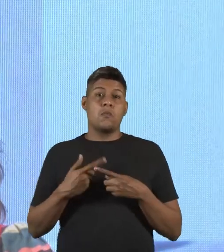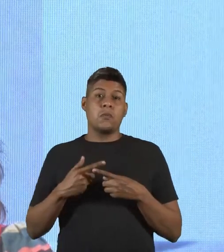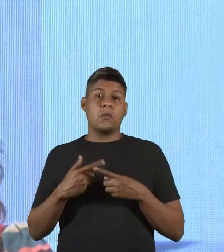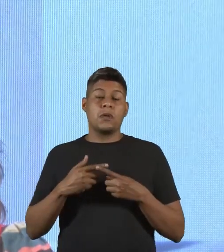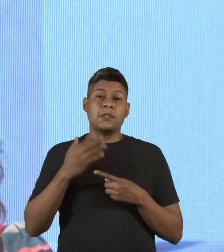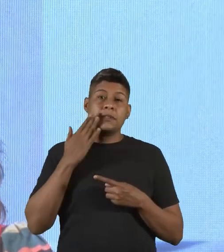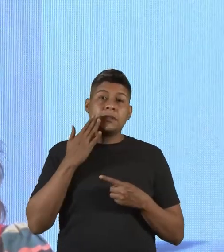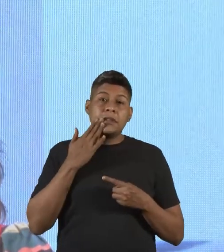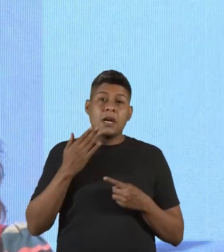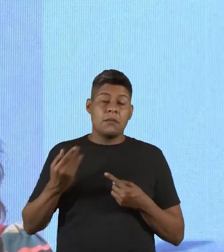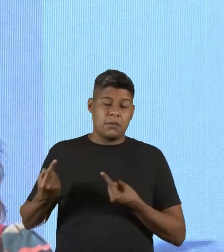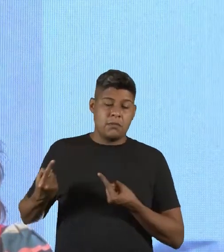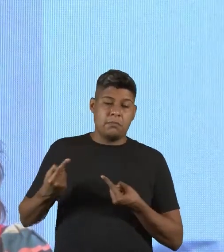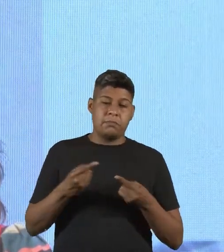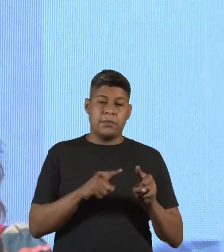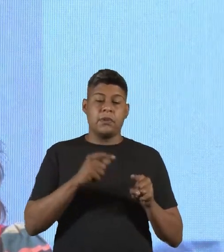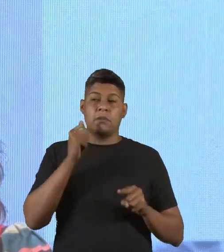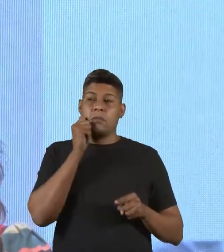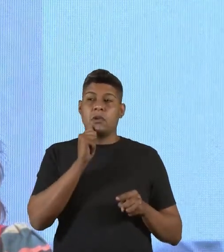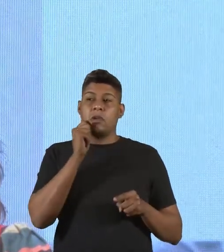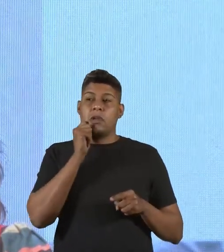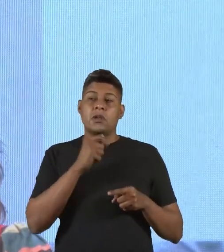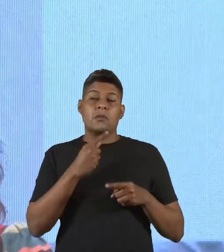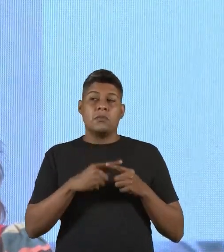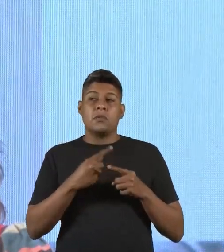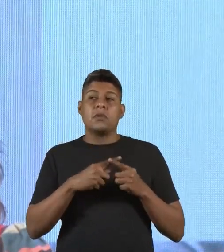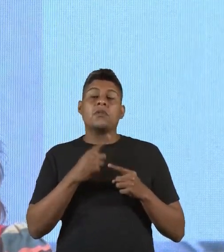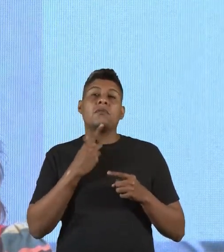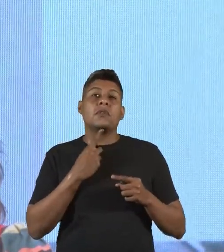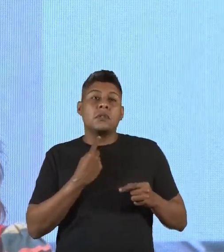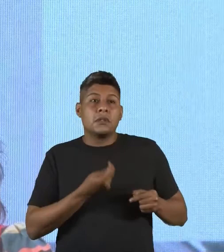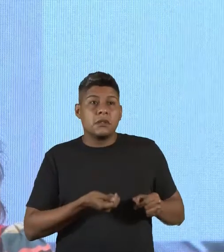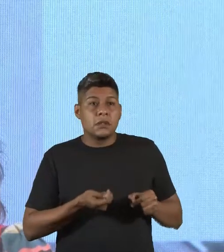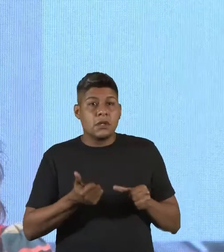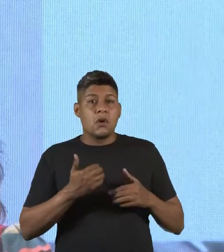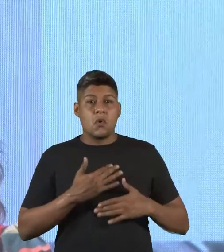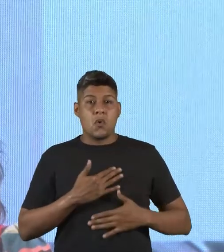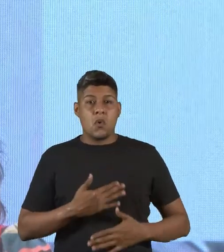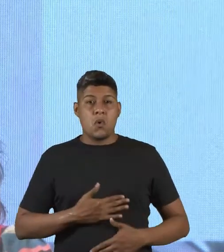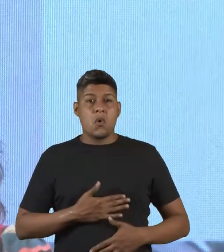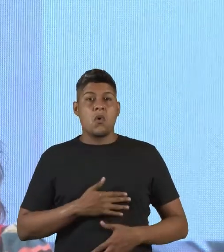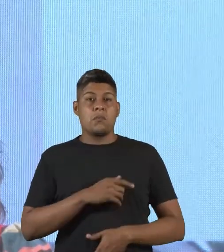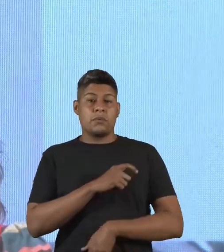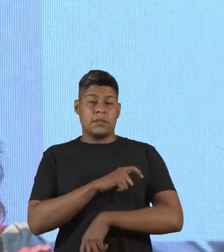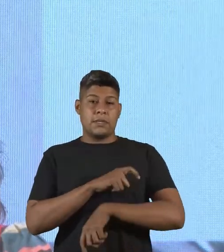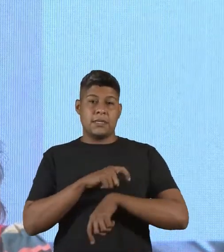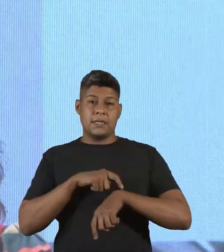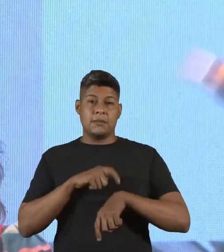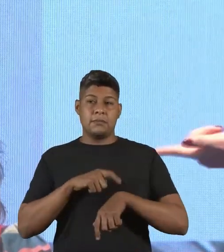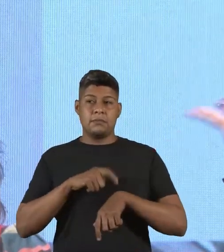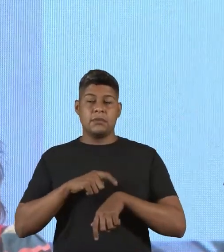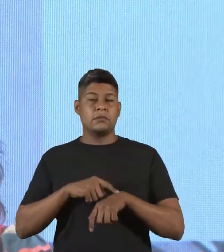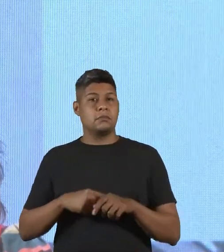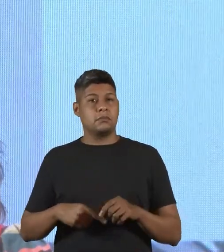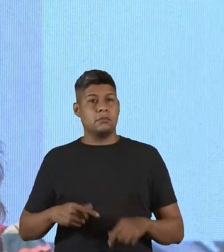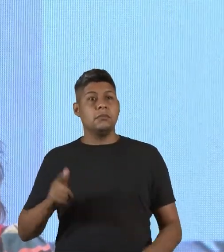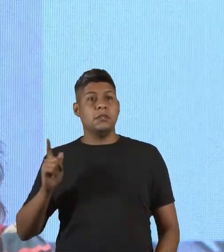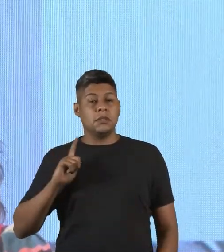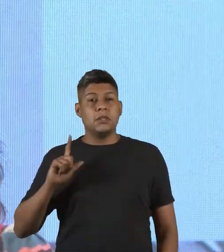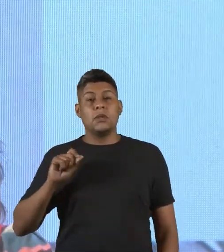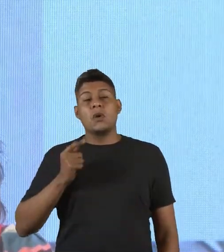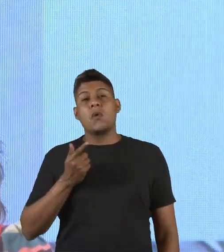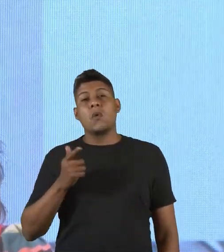penalizamos as mulheres porque elas decidem doar seu corpo, seu tempo e a sua energia para trazer